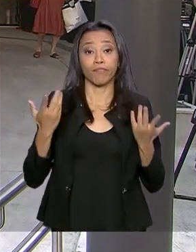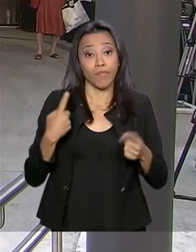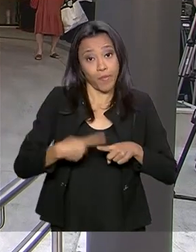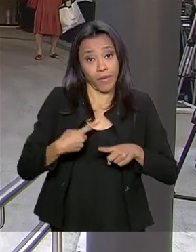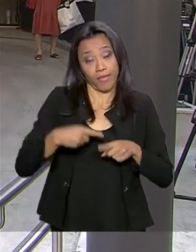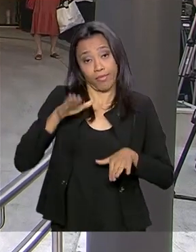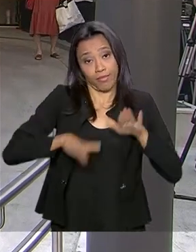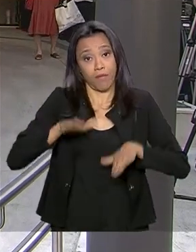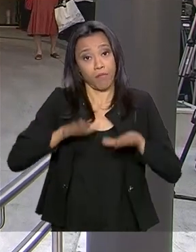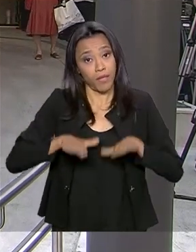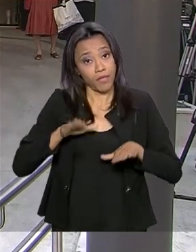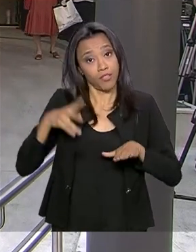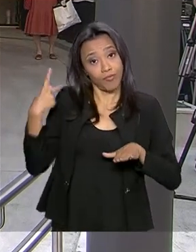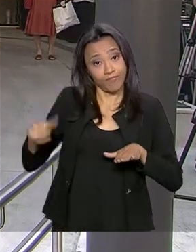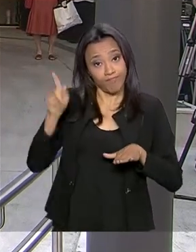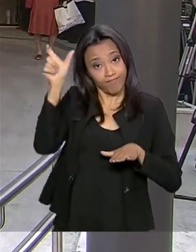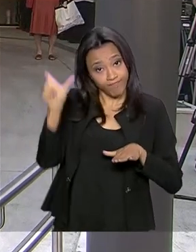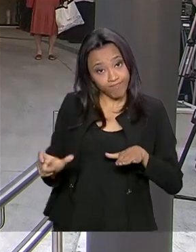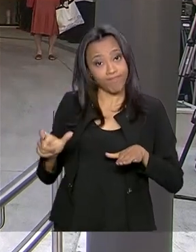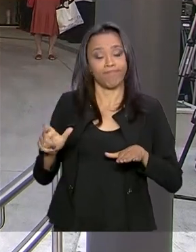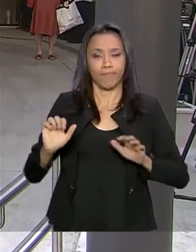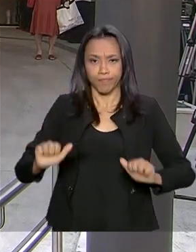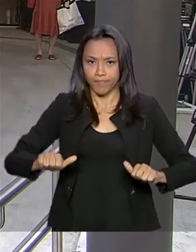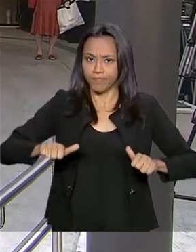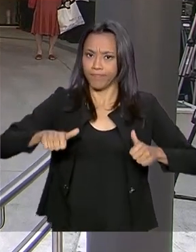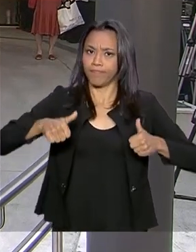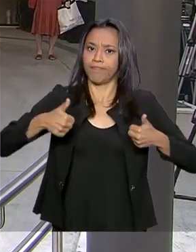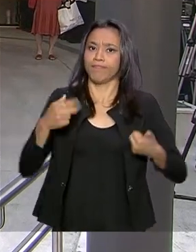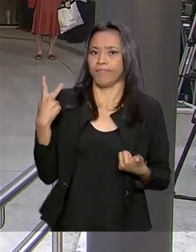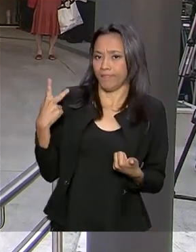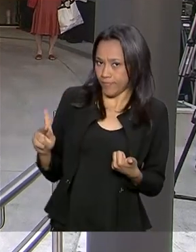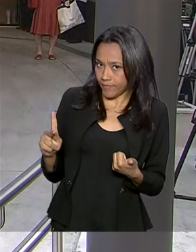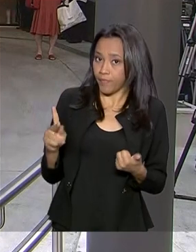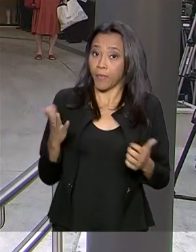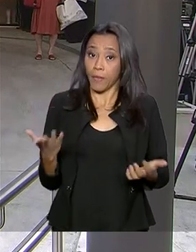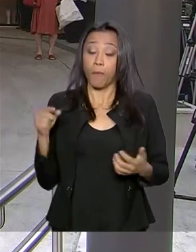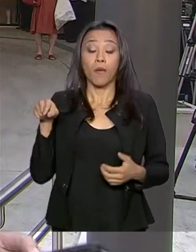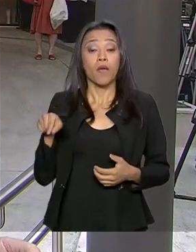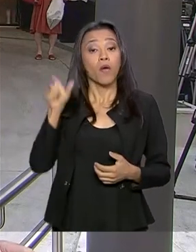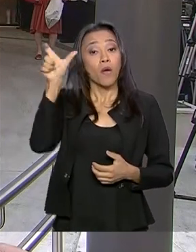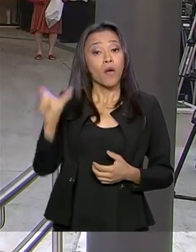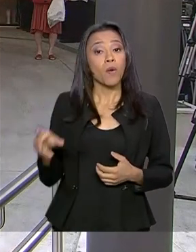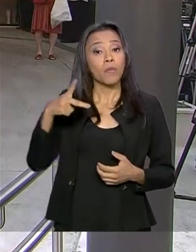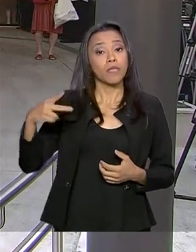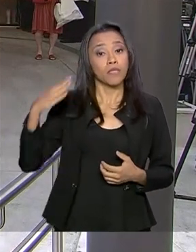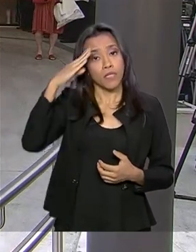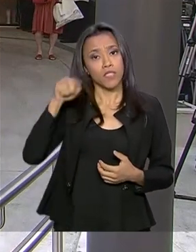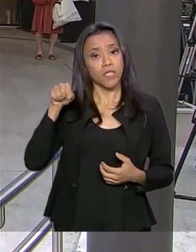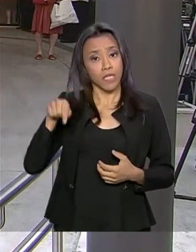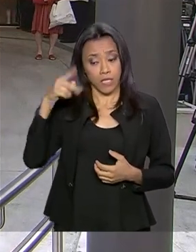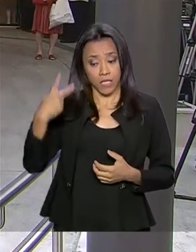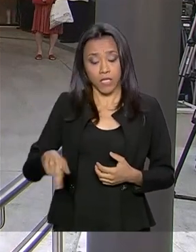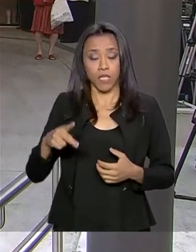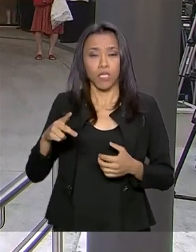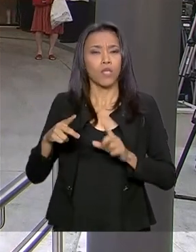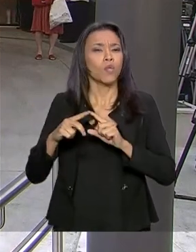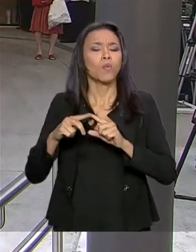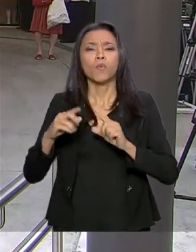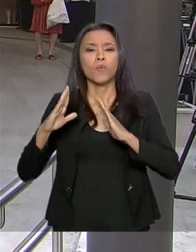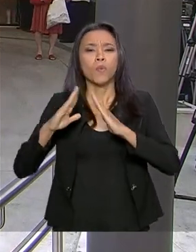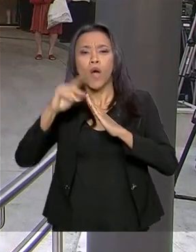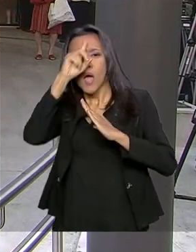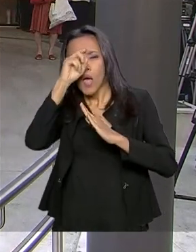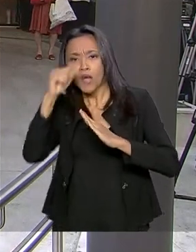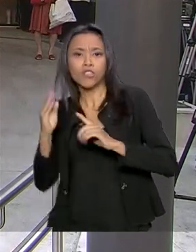da evolução clínica do paciente. O presidente da República irá diretamente aqui do hospital para Brasília. E